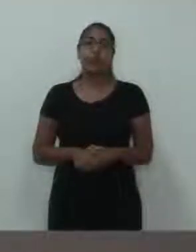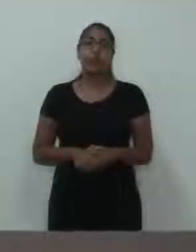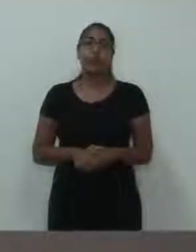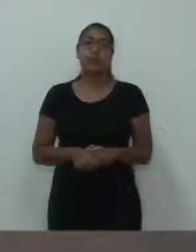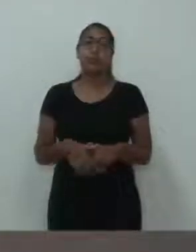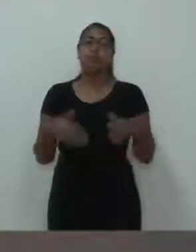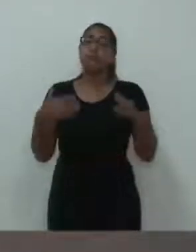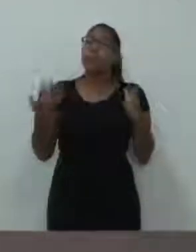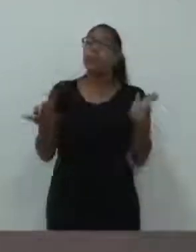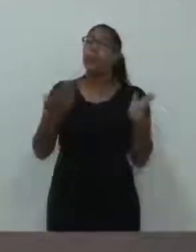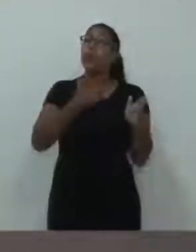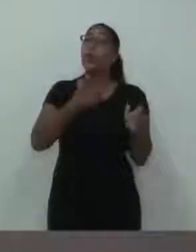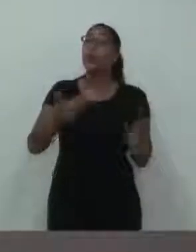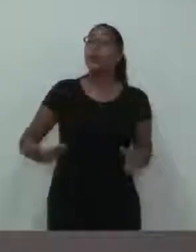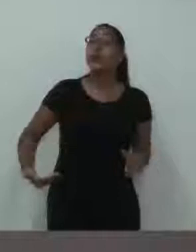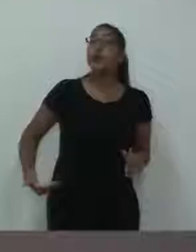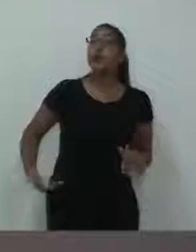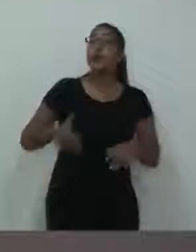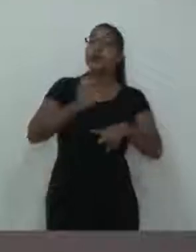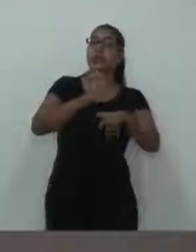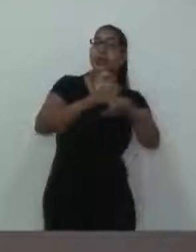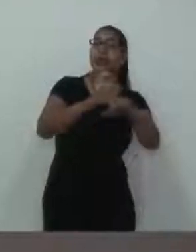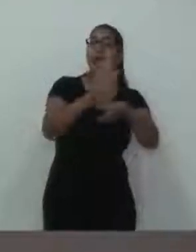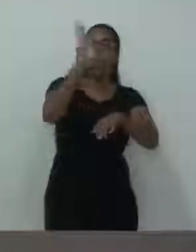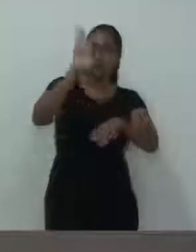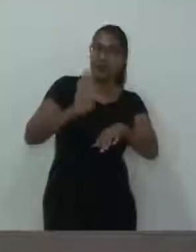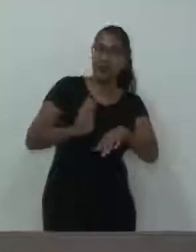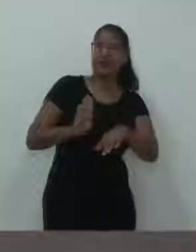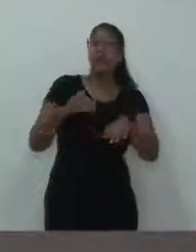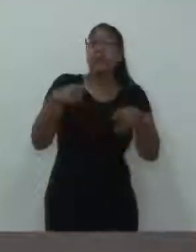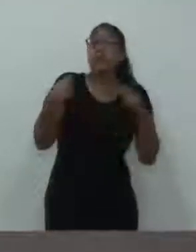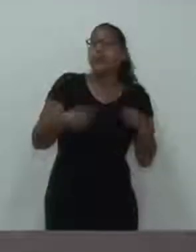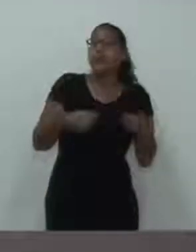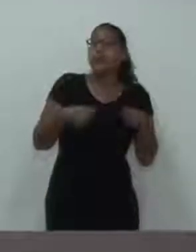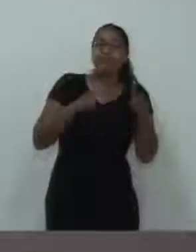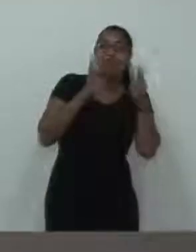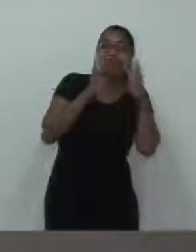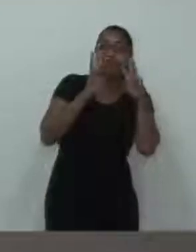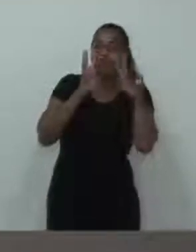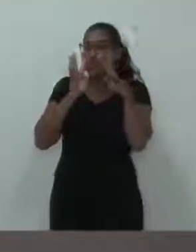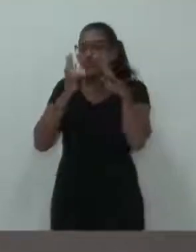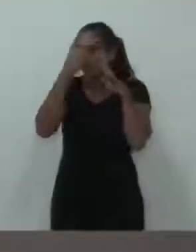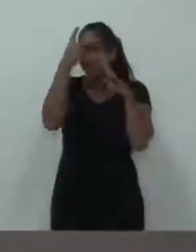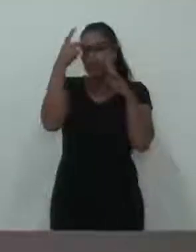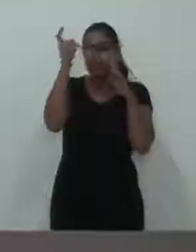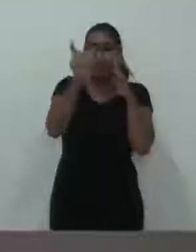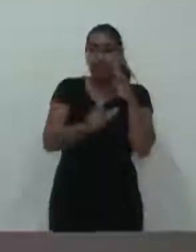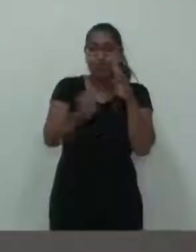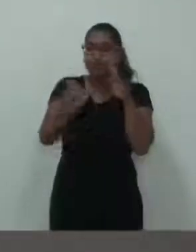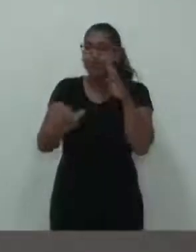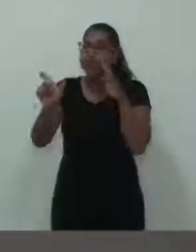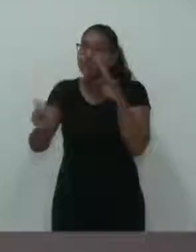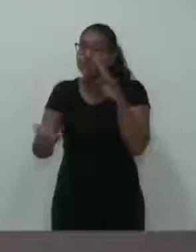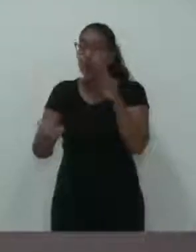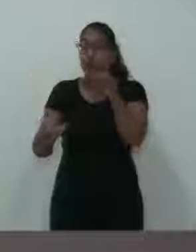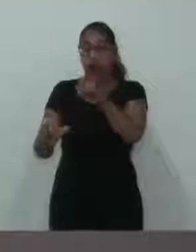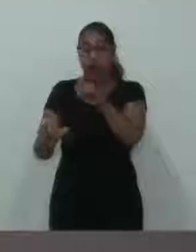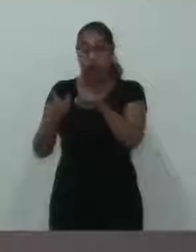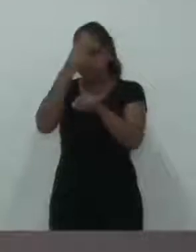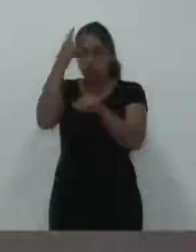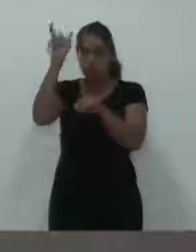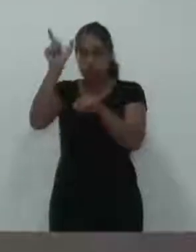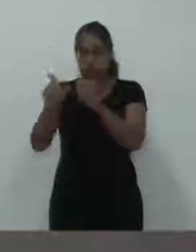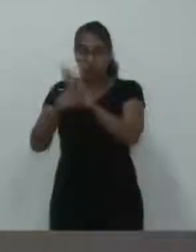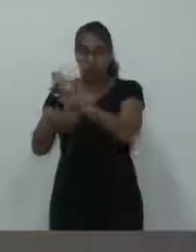Então os governos macros deveriam olhar. Gente, o cidadão brasileiro, ele trabalha quatro